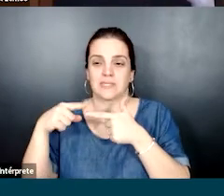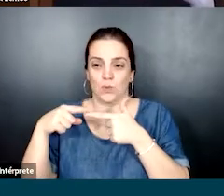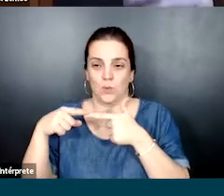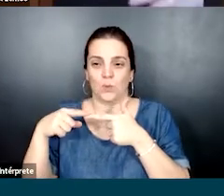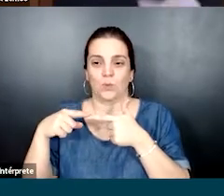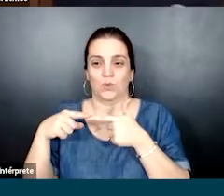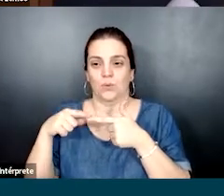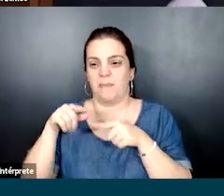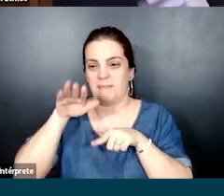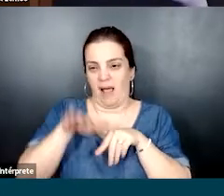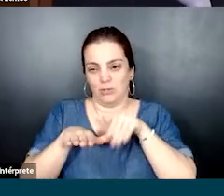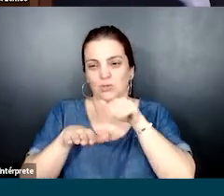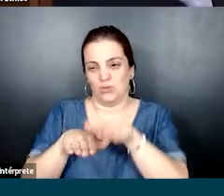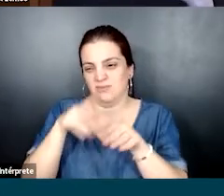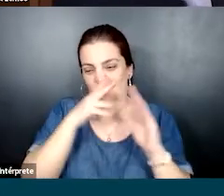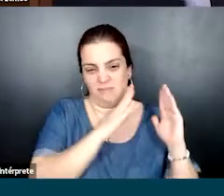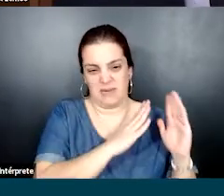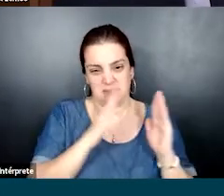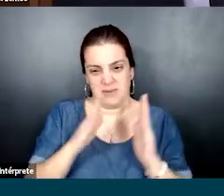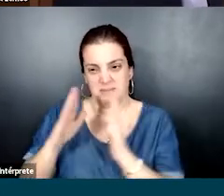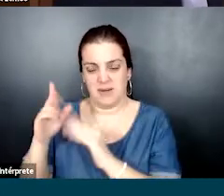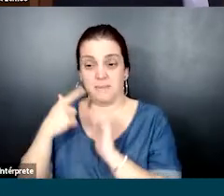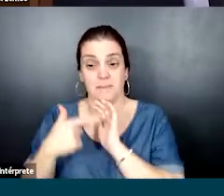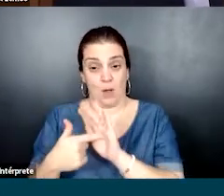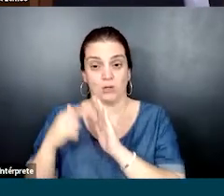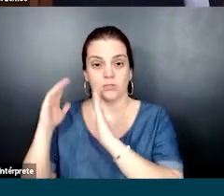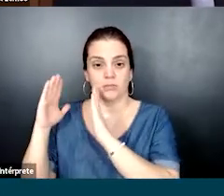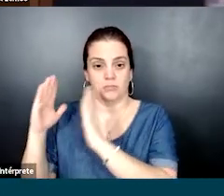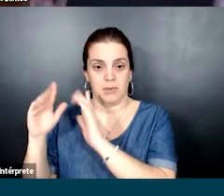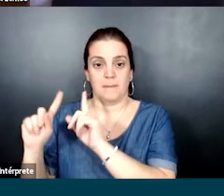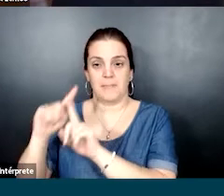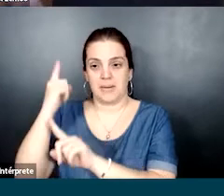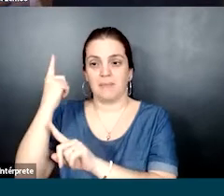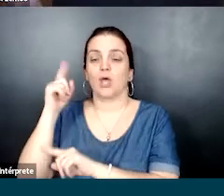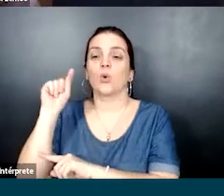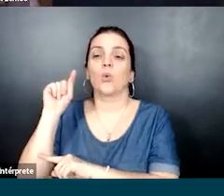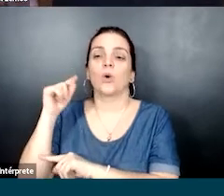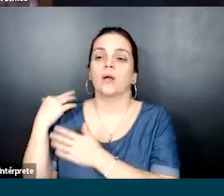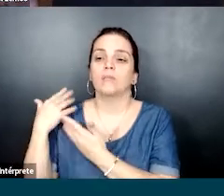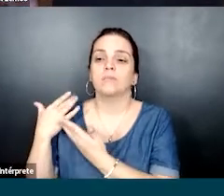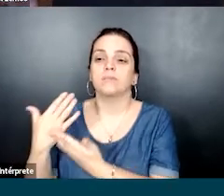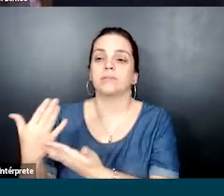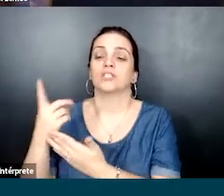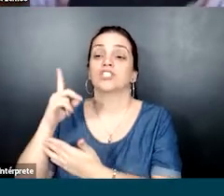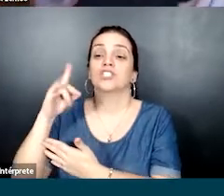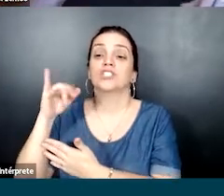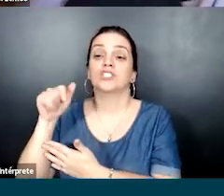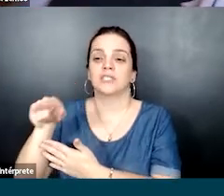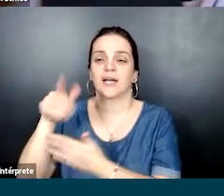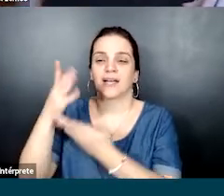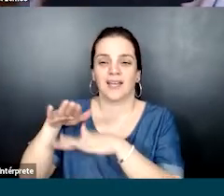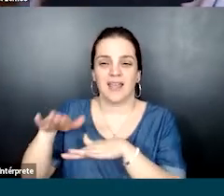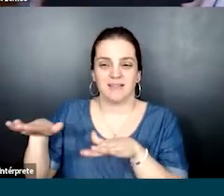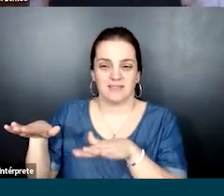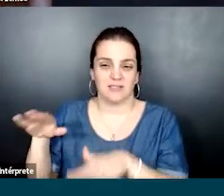para um próximo passo. Nessa imagem que eu trago no slide, eu tenho uma parte desse trabalho de mapeamento de jornada, então, existe uma